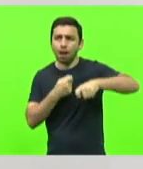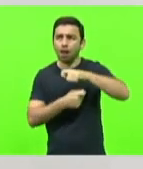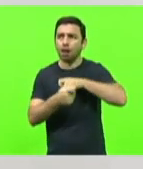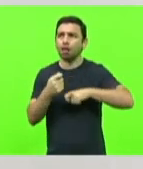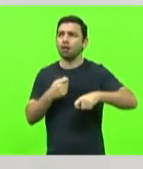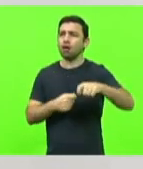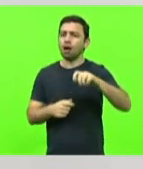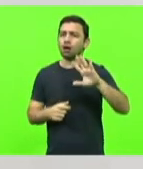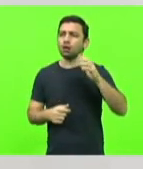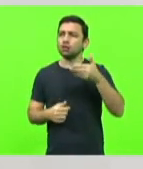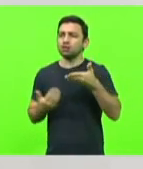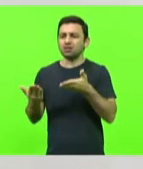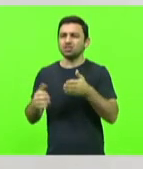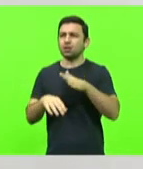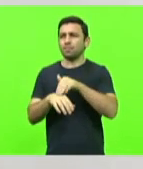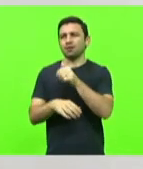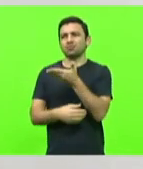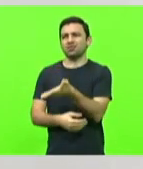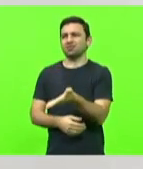chamado para aquele círculo lá.